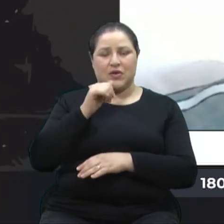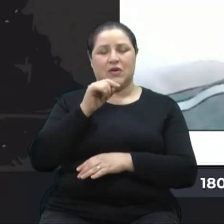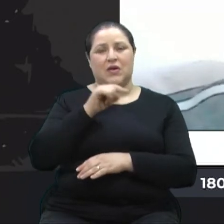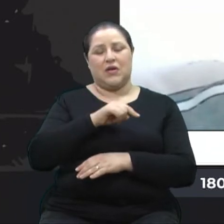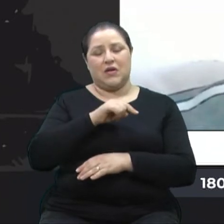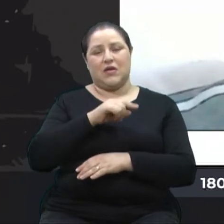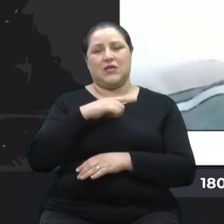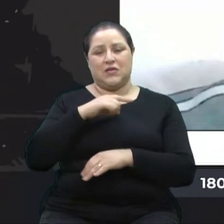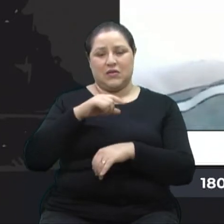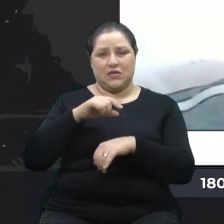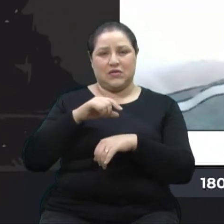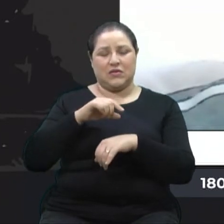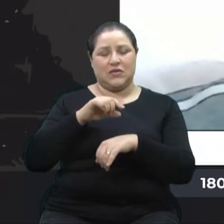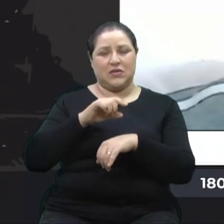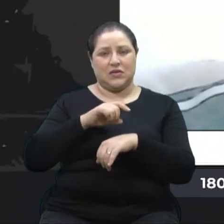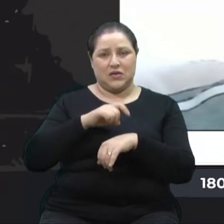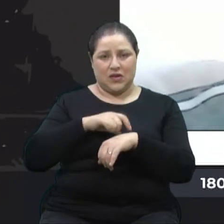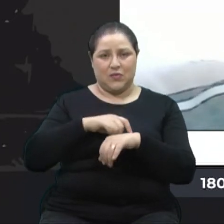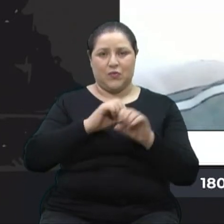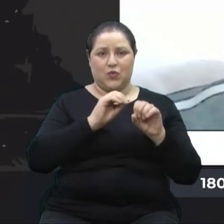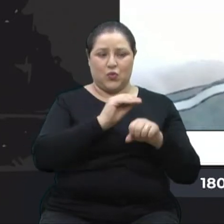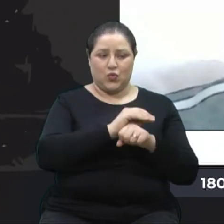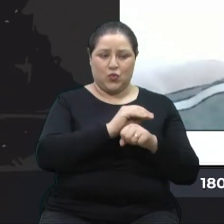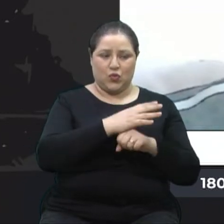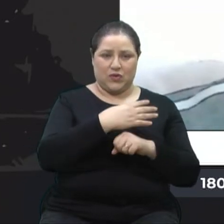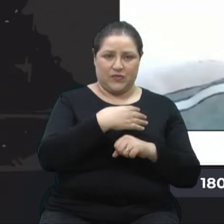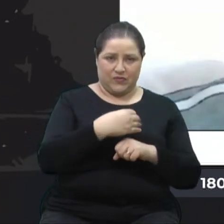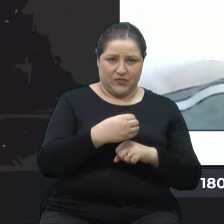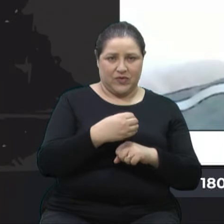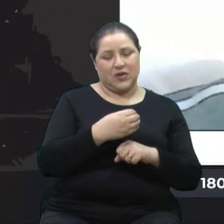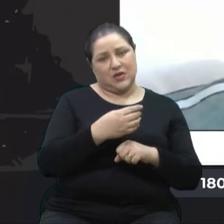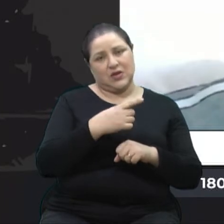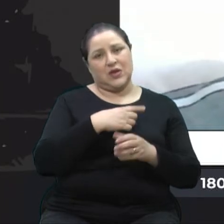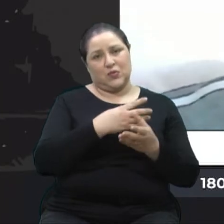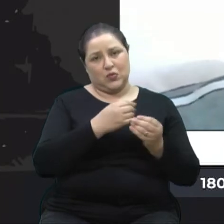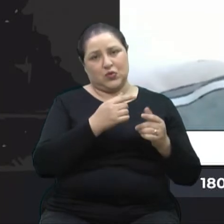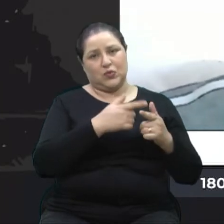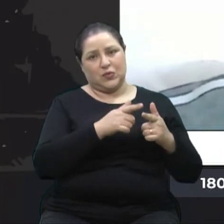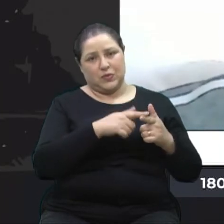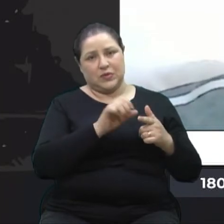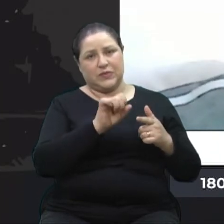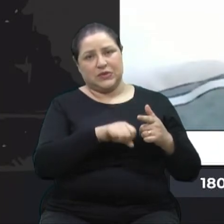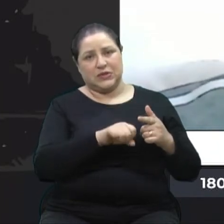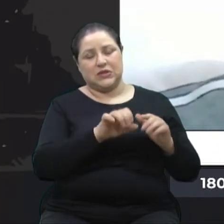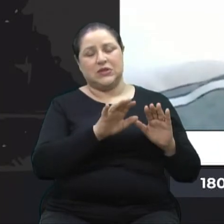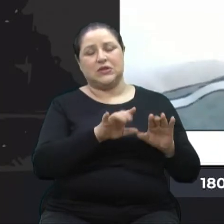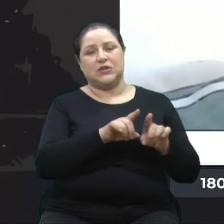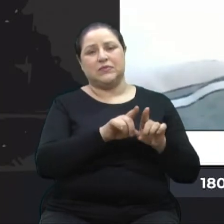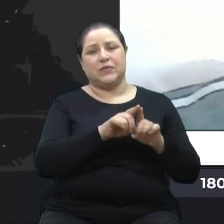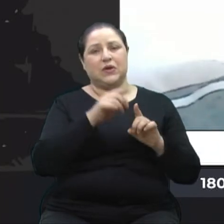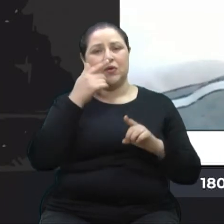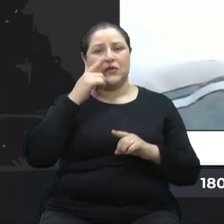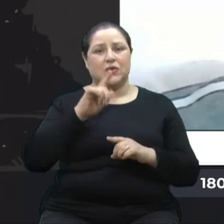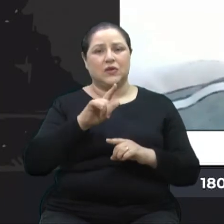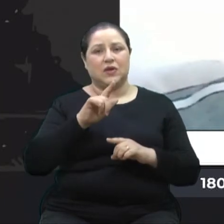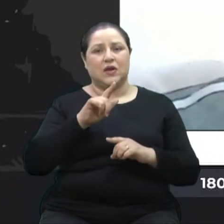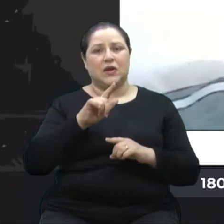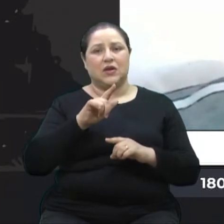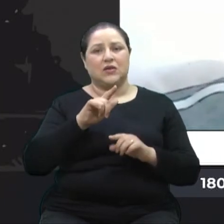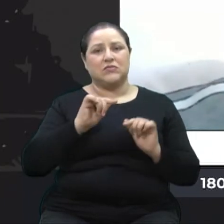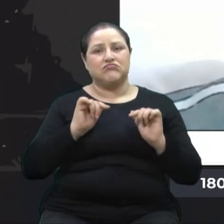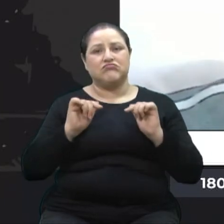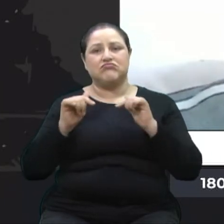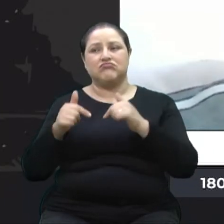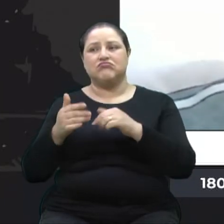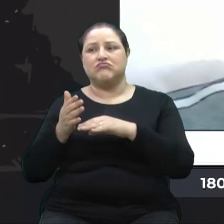tira o tempo para cuidar da filha, com todos os problemas que tem, e consegue se dedicar para a